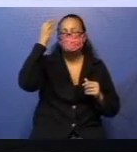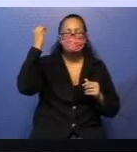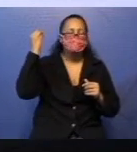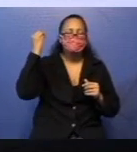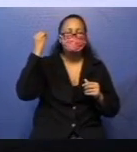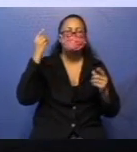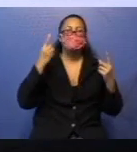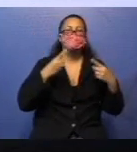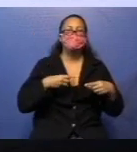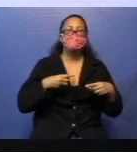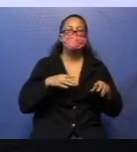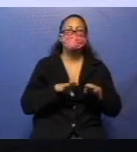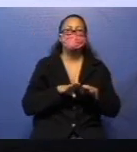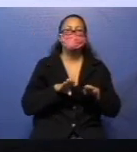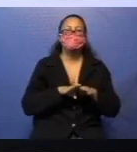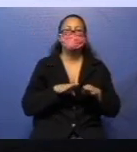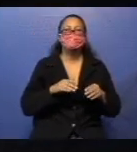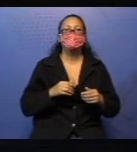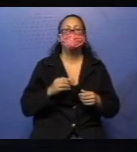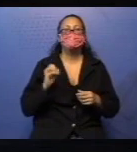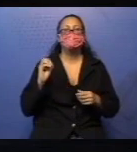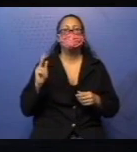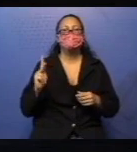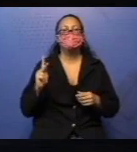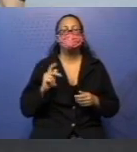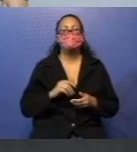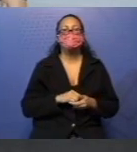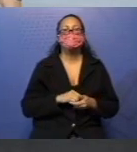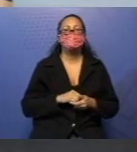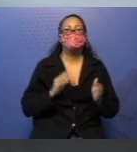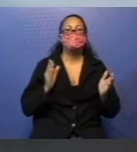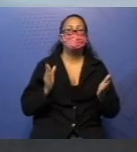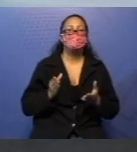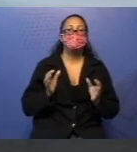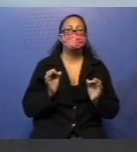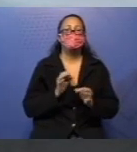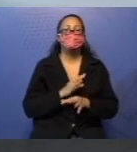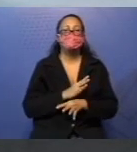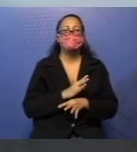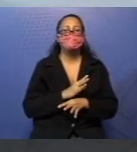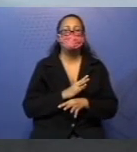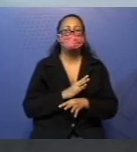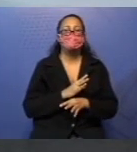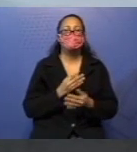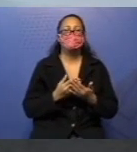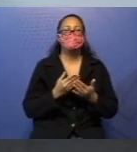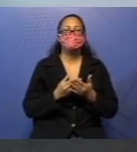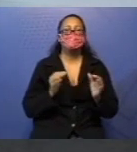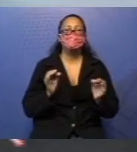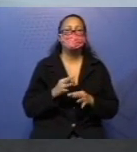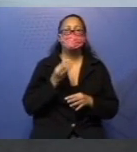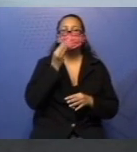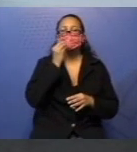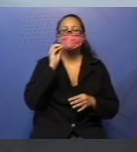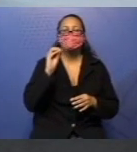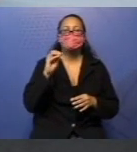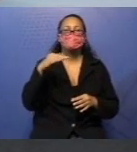da tarefa. Tranquilo? Então, por hoje é só. A nossa aula acaba por aqui. Um beijo e até a próxima aula.